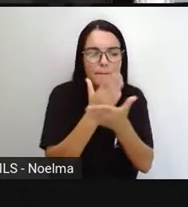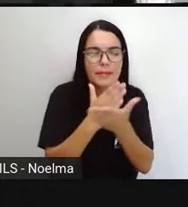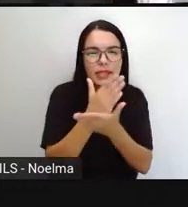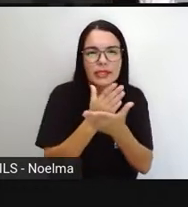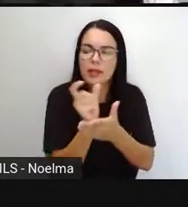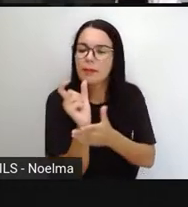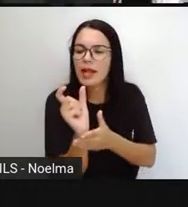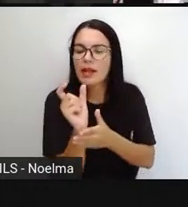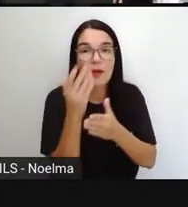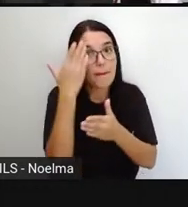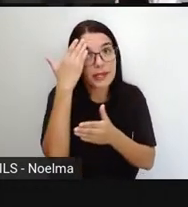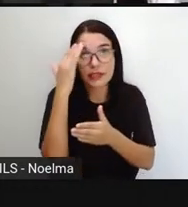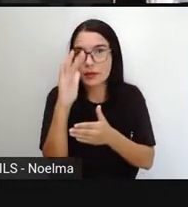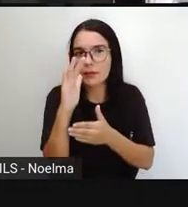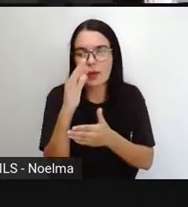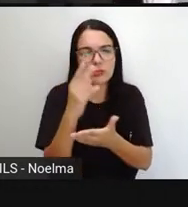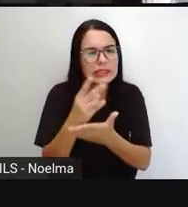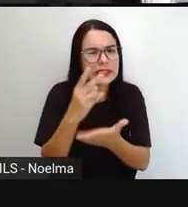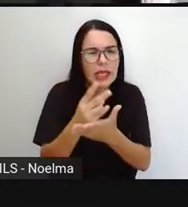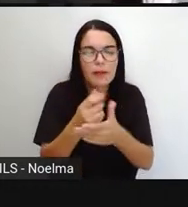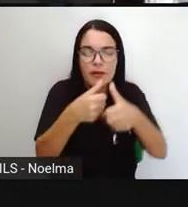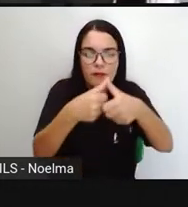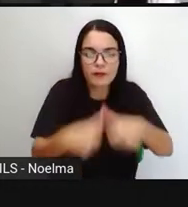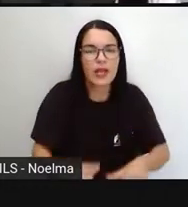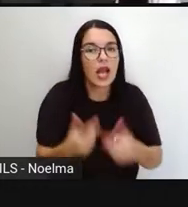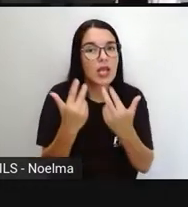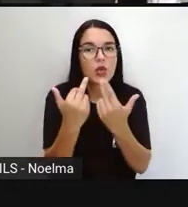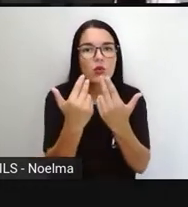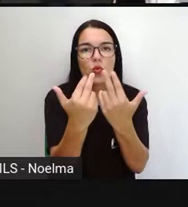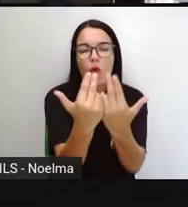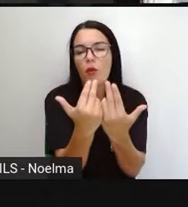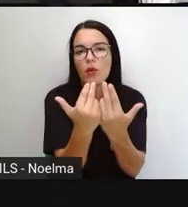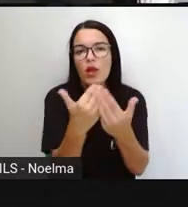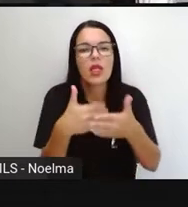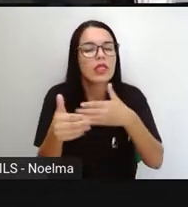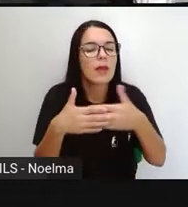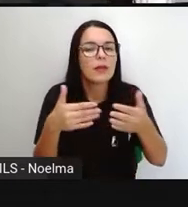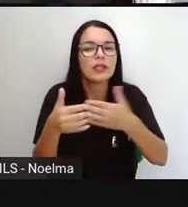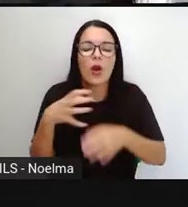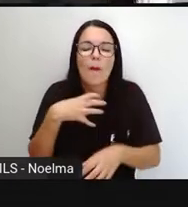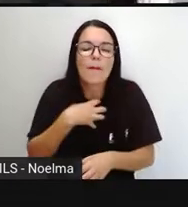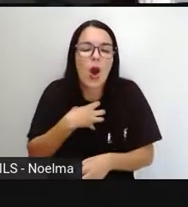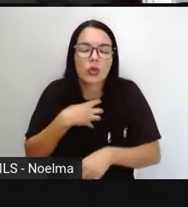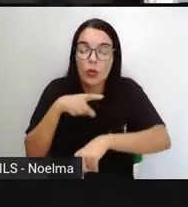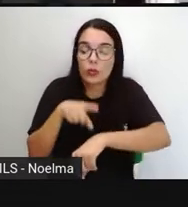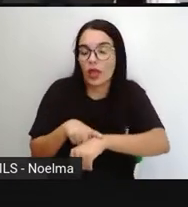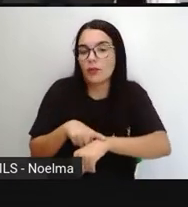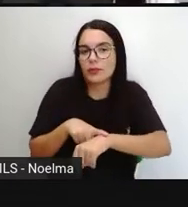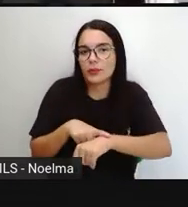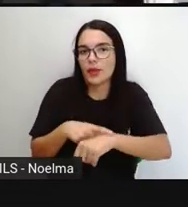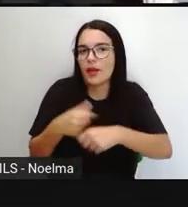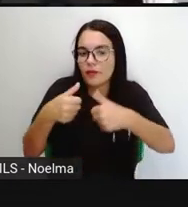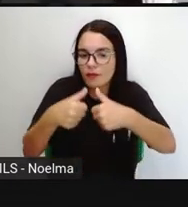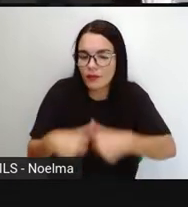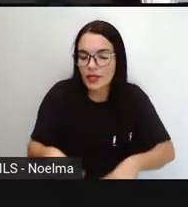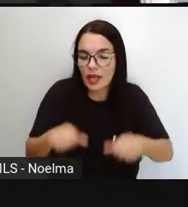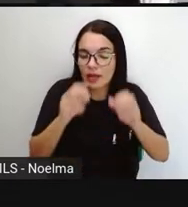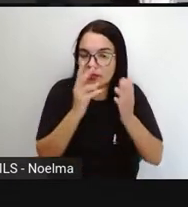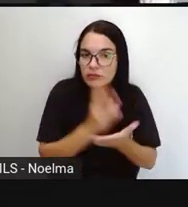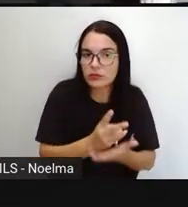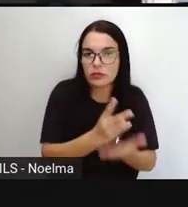da palavra. Que vai ser conservado independente aí do modo, independente do tempo. É a parte que